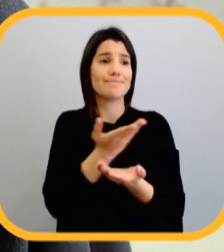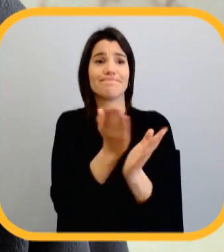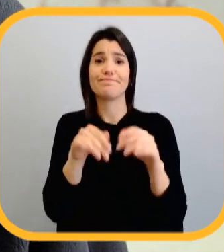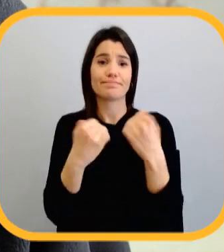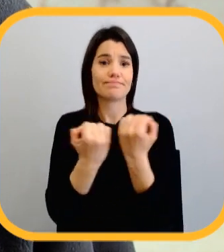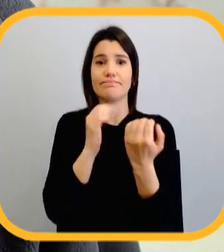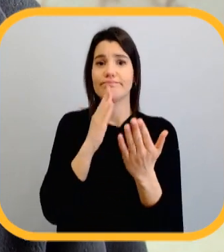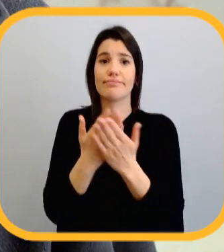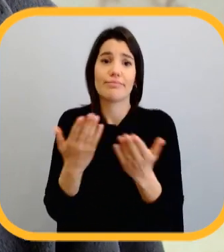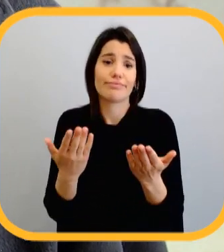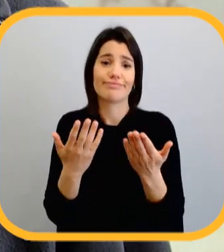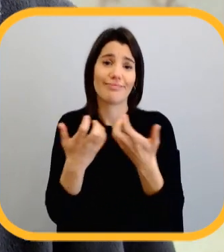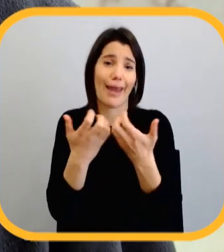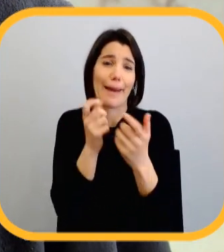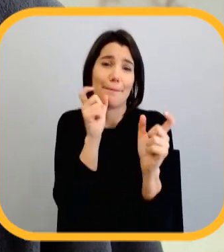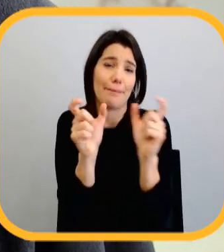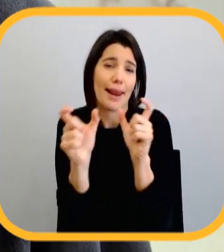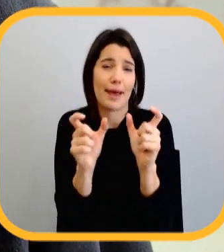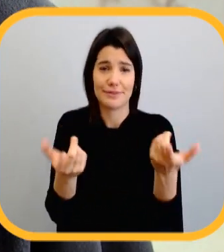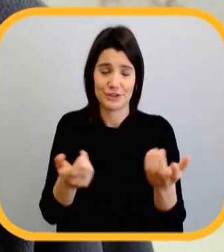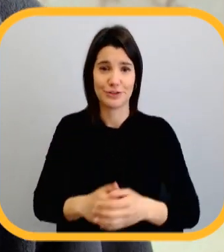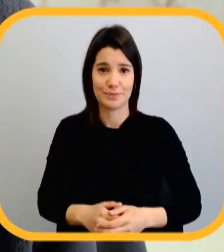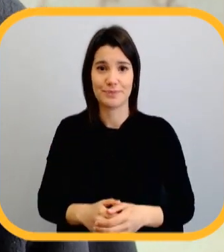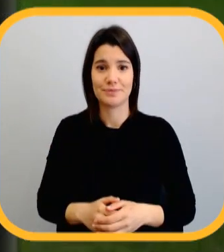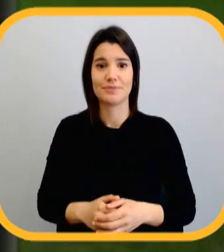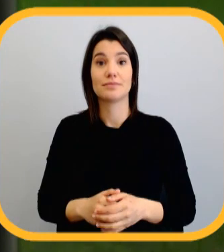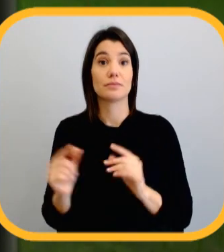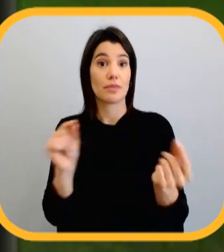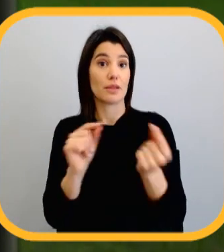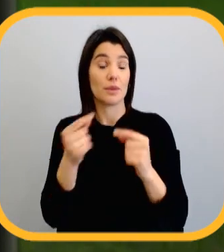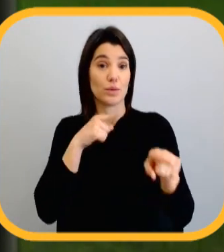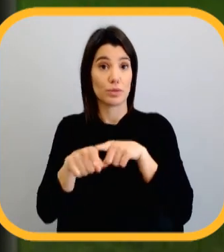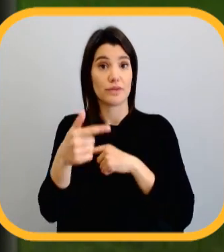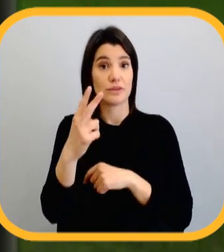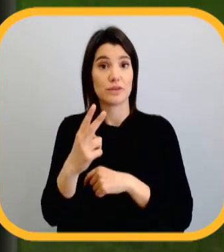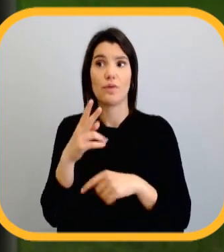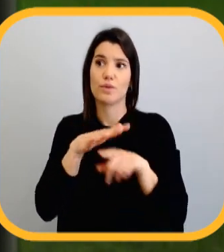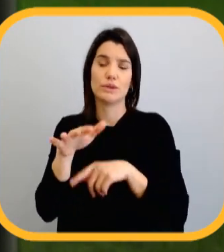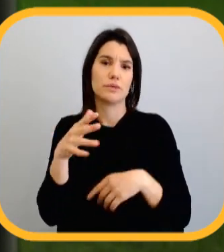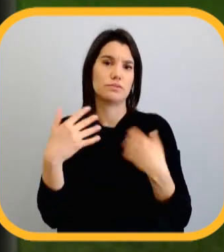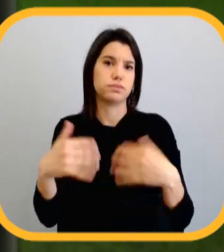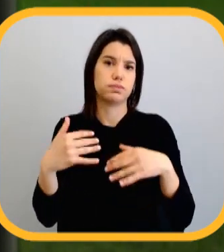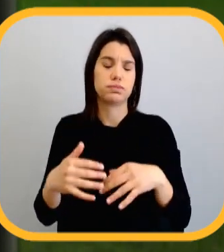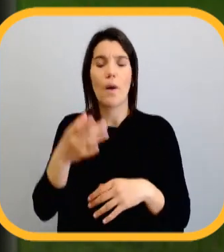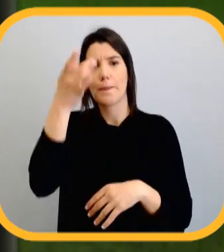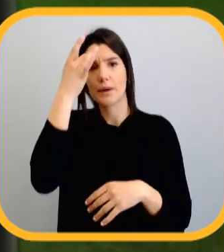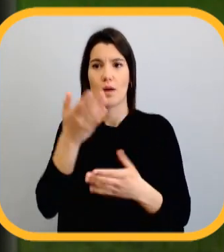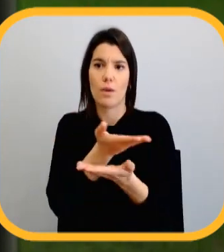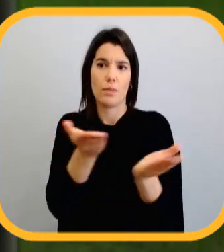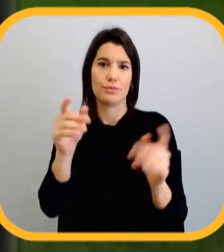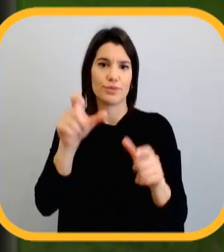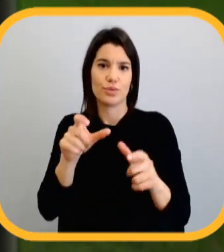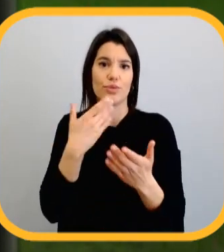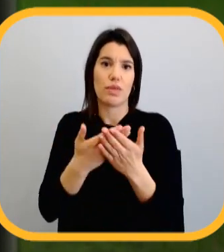Mas muitas vezes a própria sociedade leva para a guerra de palavras. Os debates políticos televisivos têm influência significativa na opinião